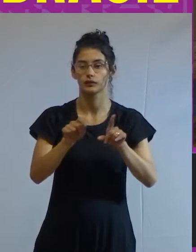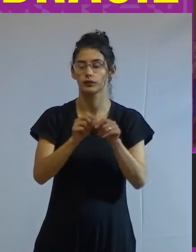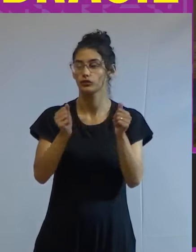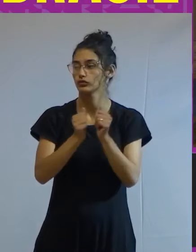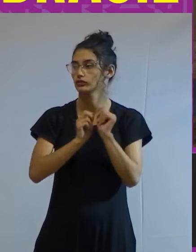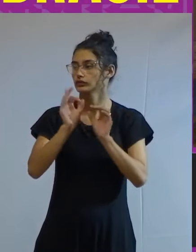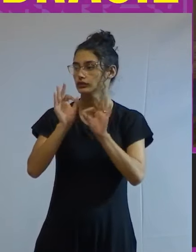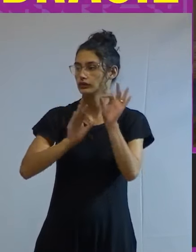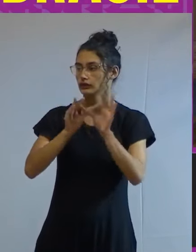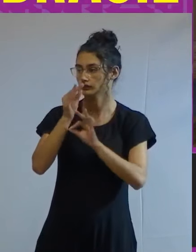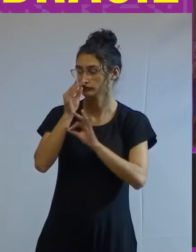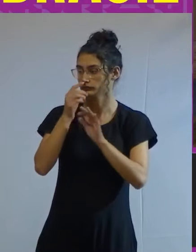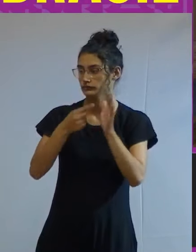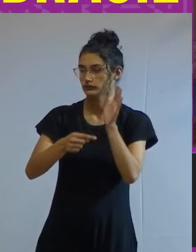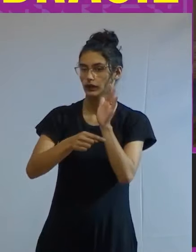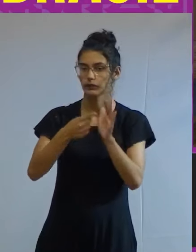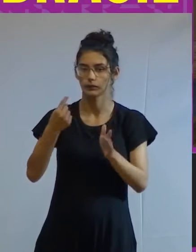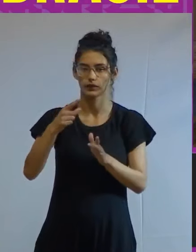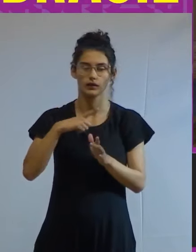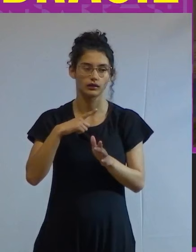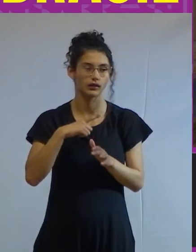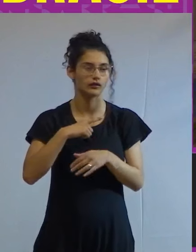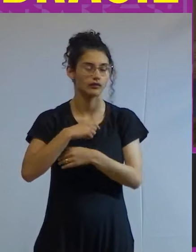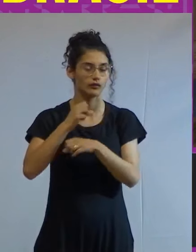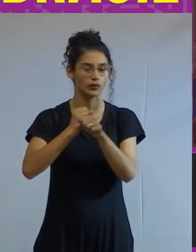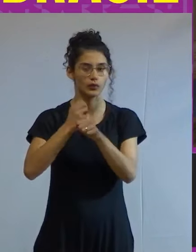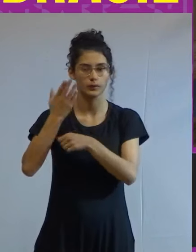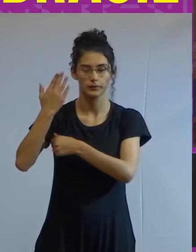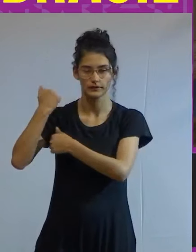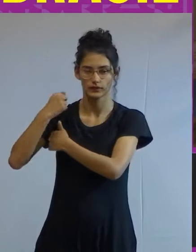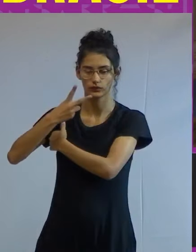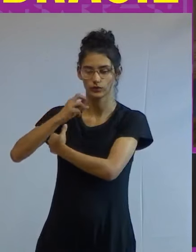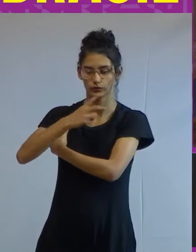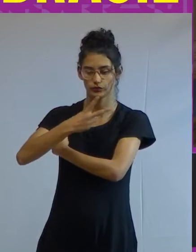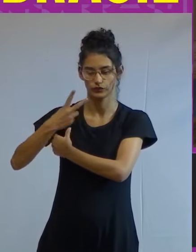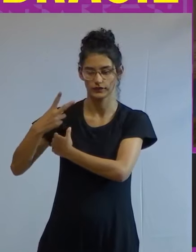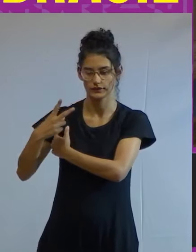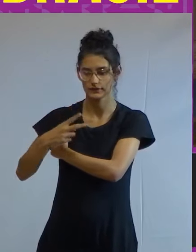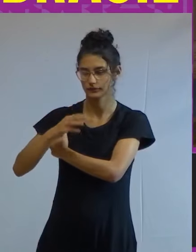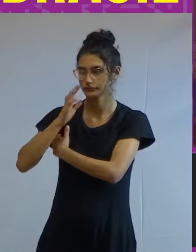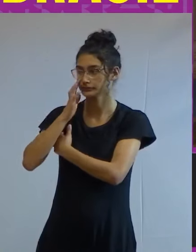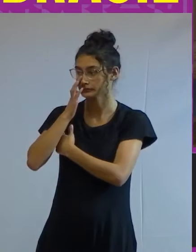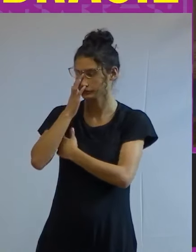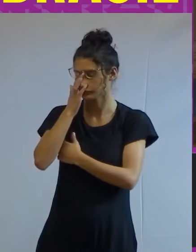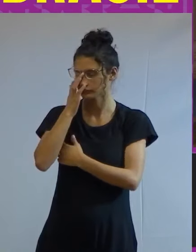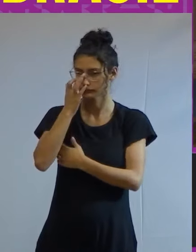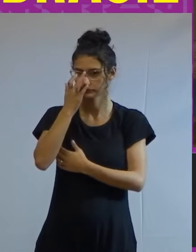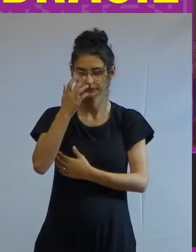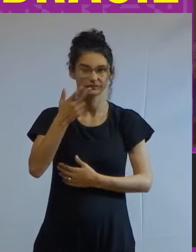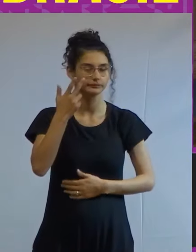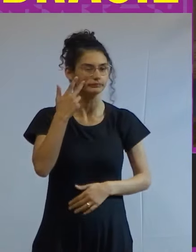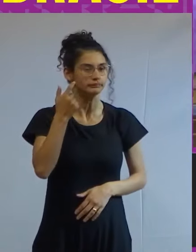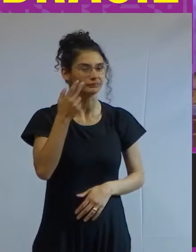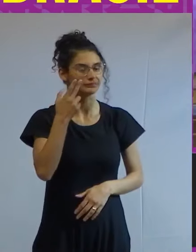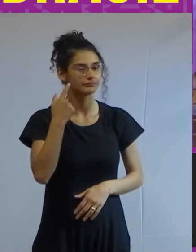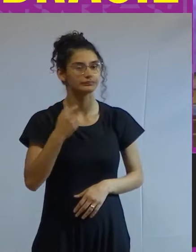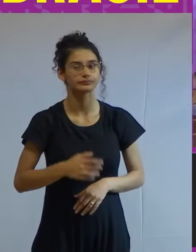organização da primeira edição que foi no ano passado naturalmente a